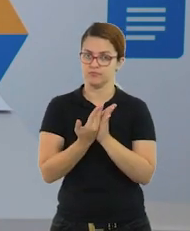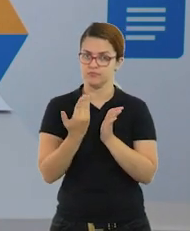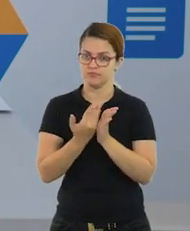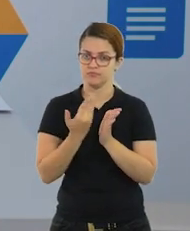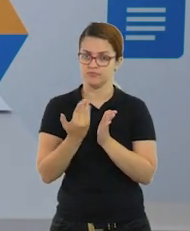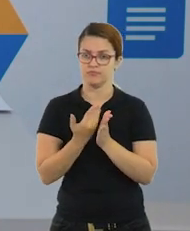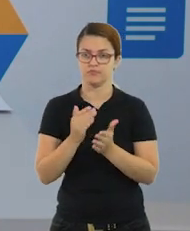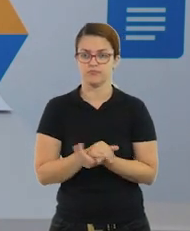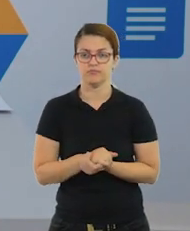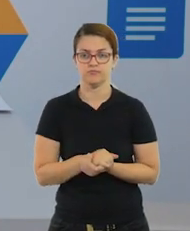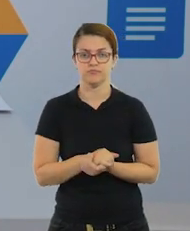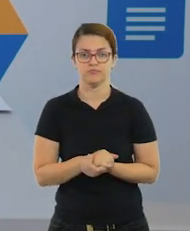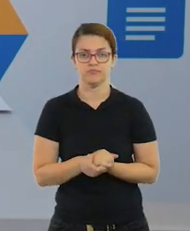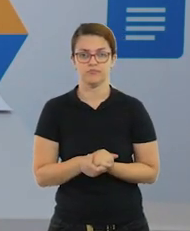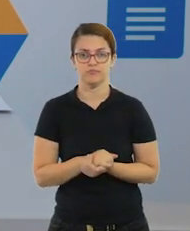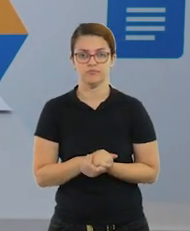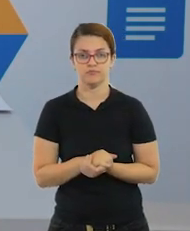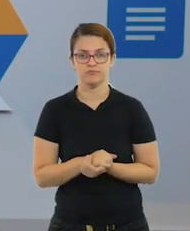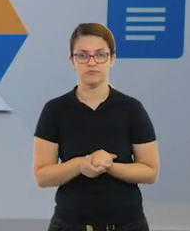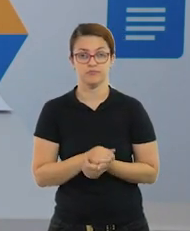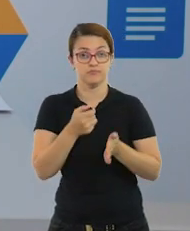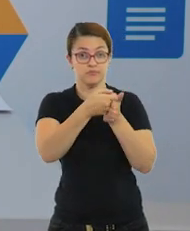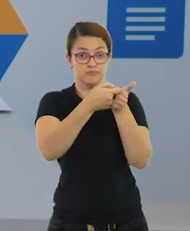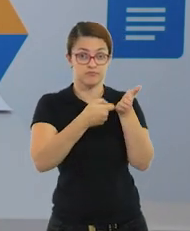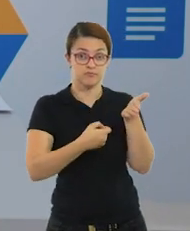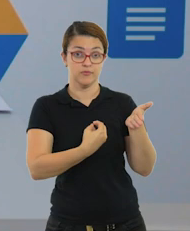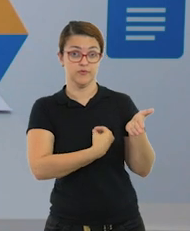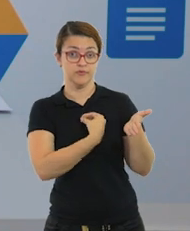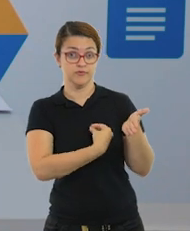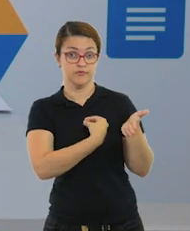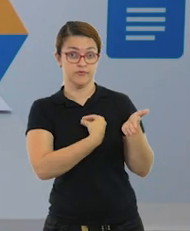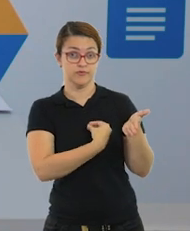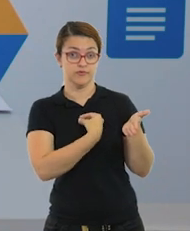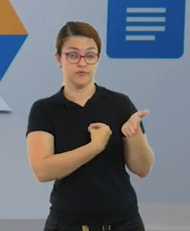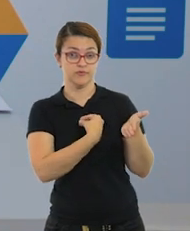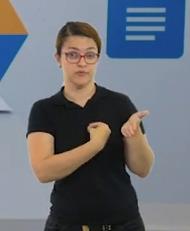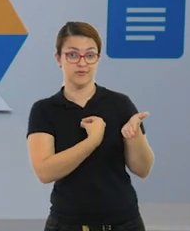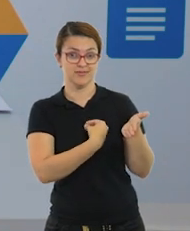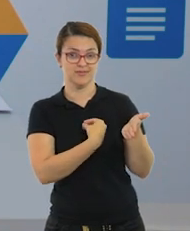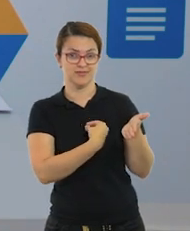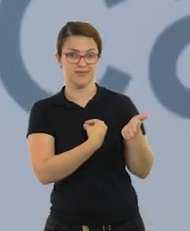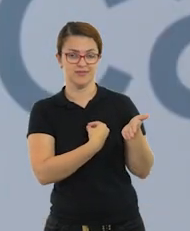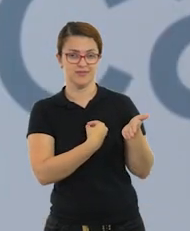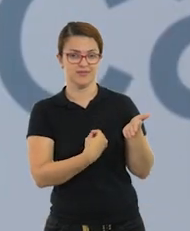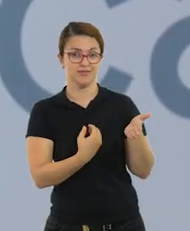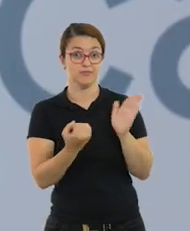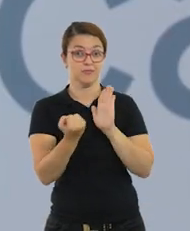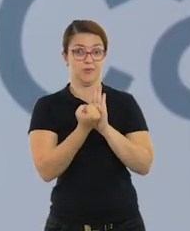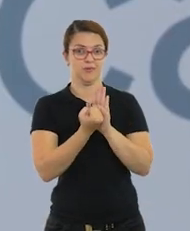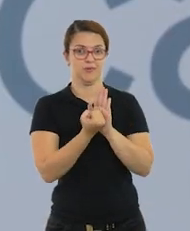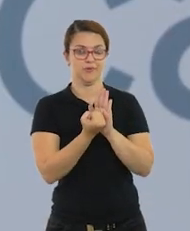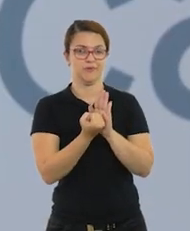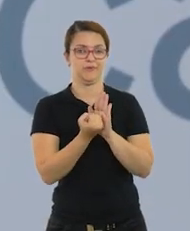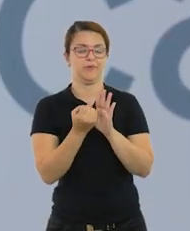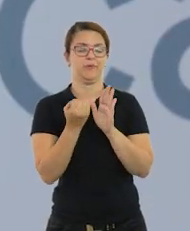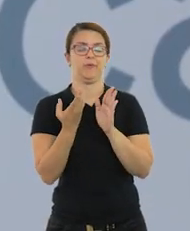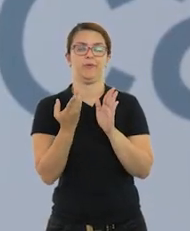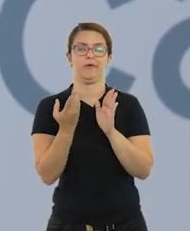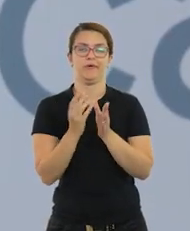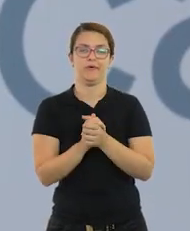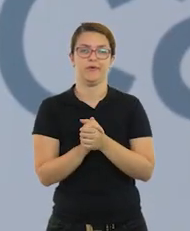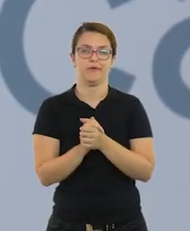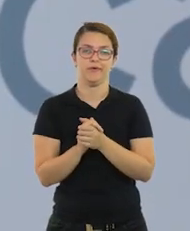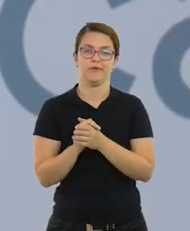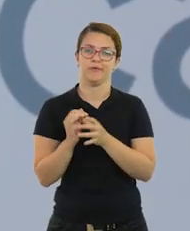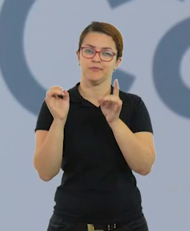pegar o caderno de vocês, né? E produzir o relato de vocês, nos contando sobre esse